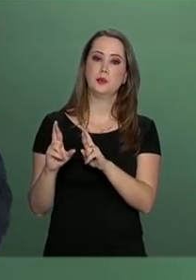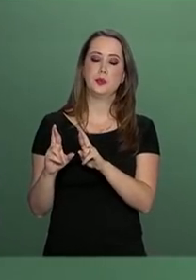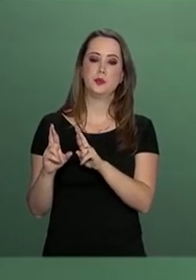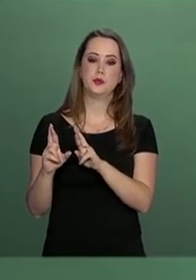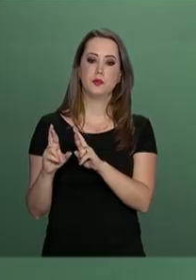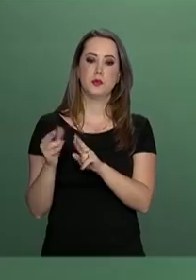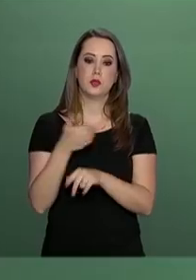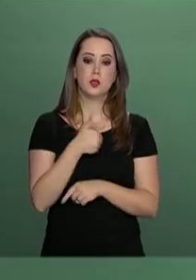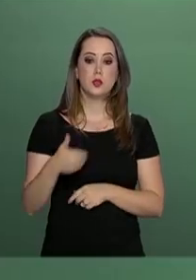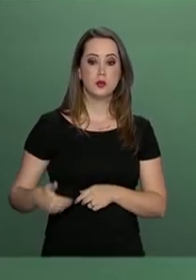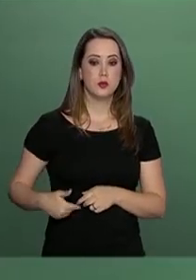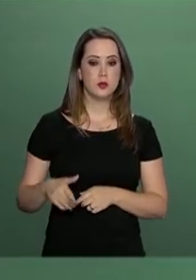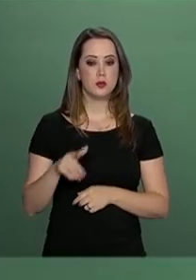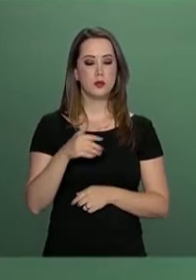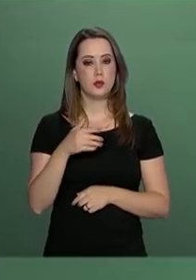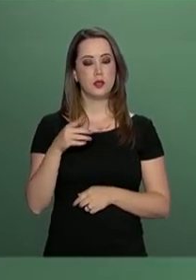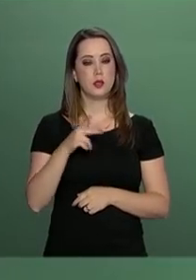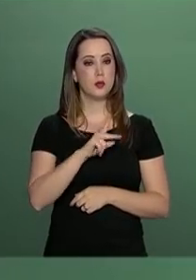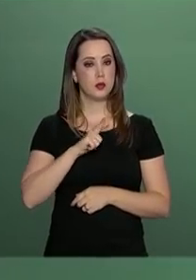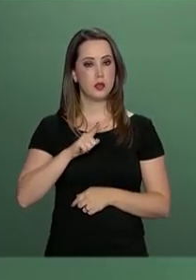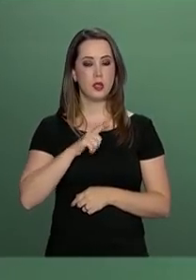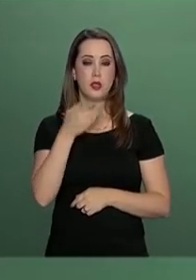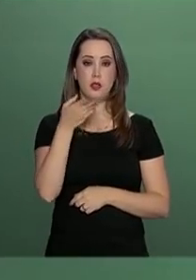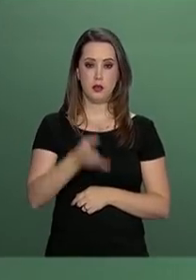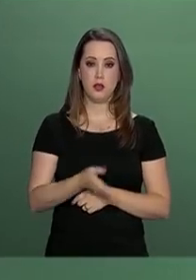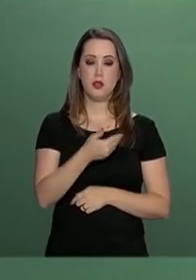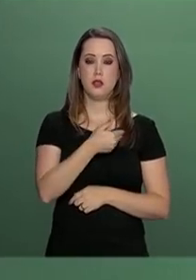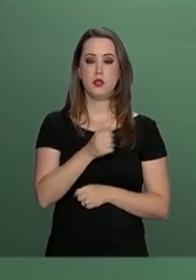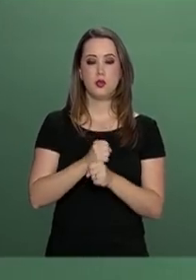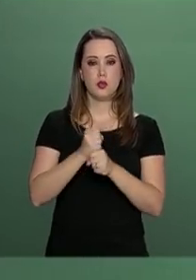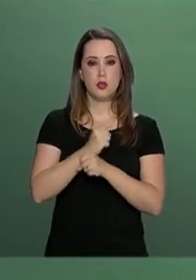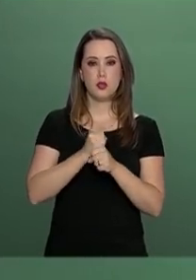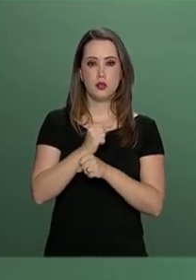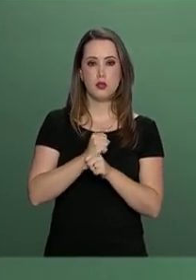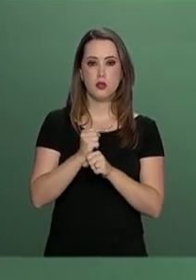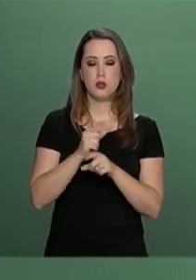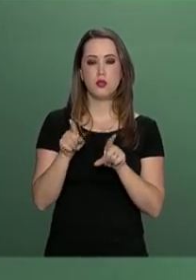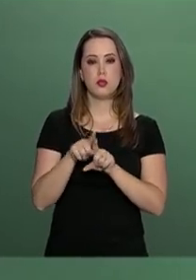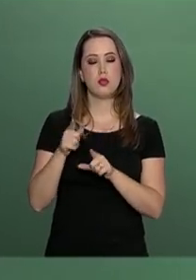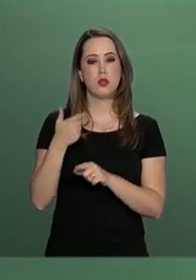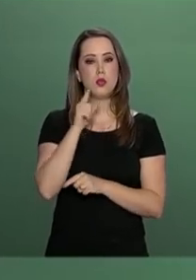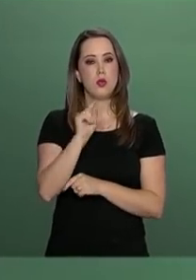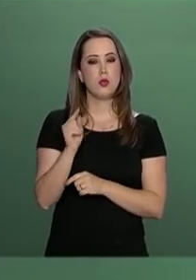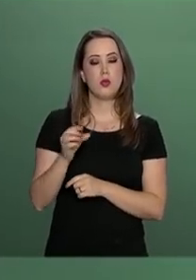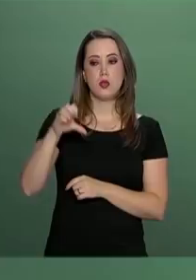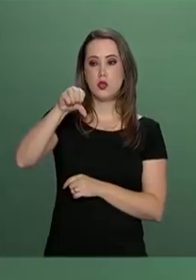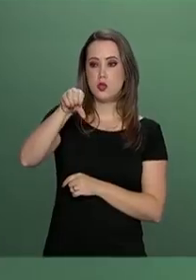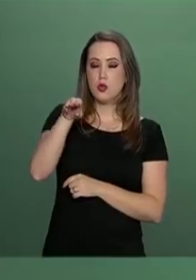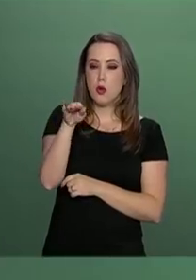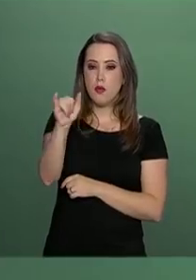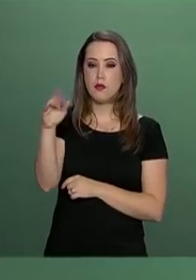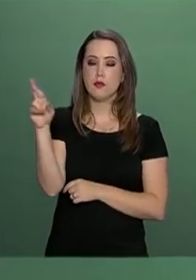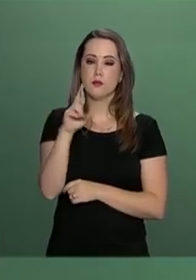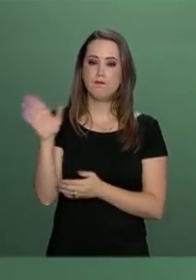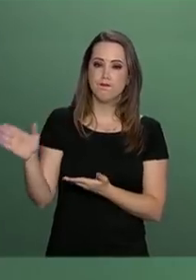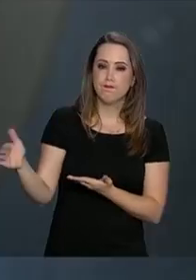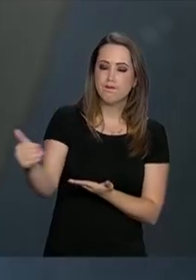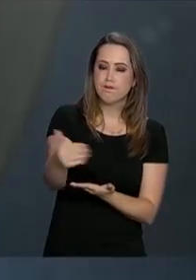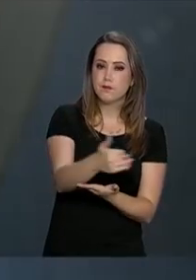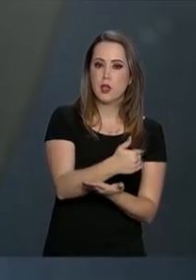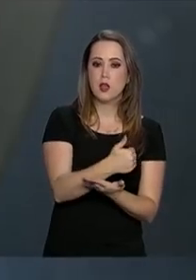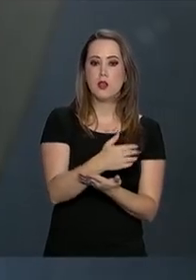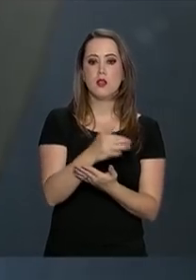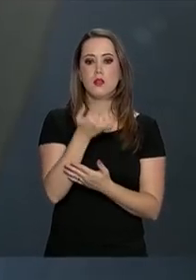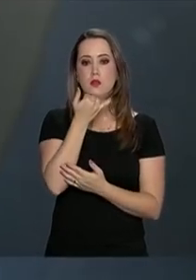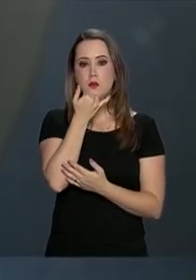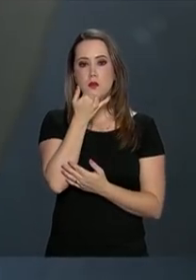o governo Bolsonaro tem é de, neste ano, arrecadar algo em torno de 9 bilhões de reais. Não